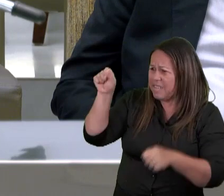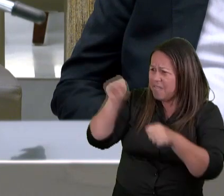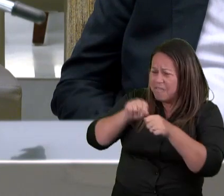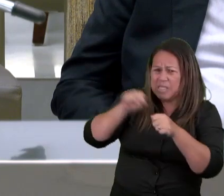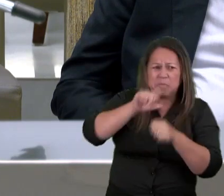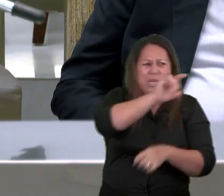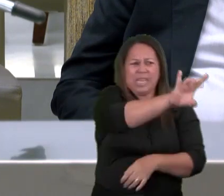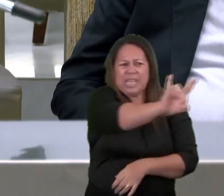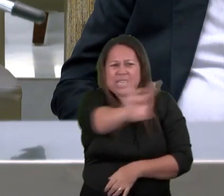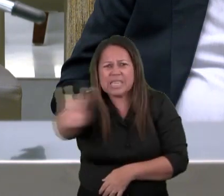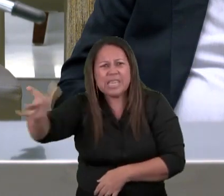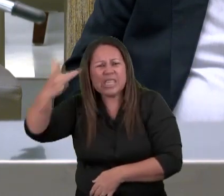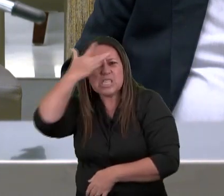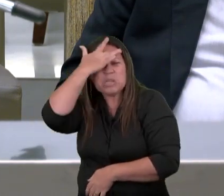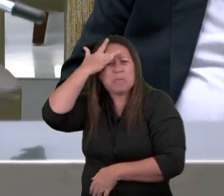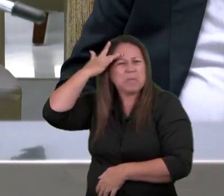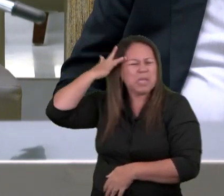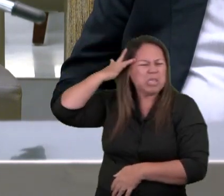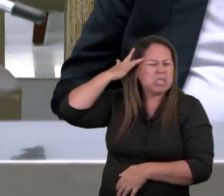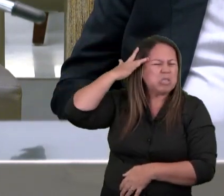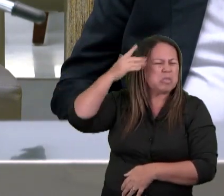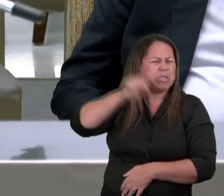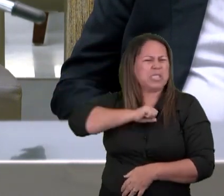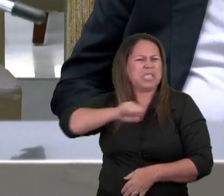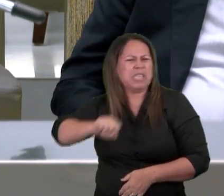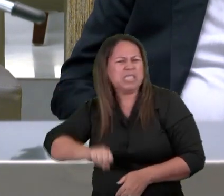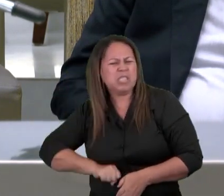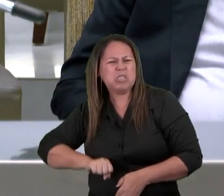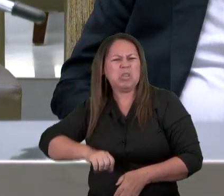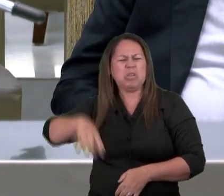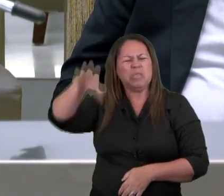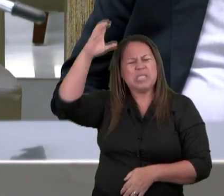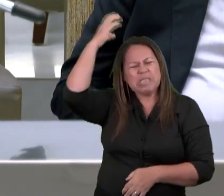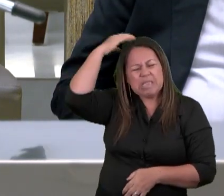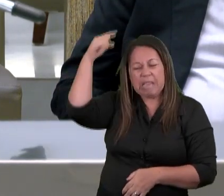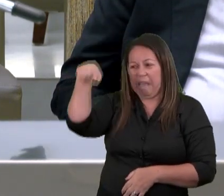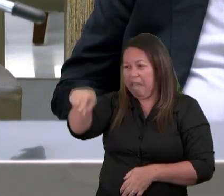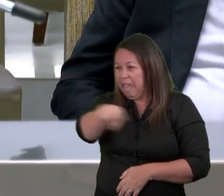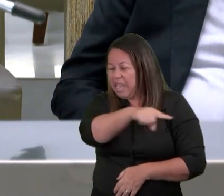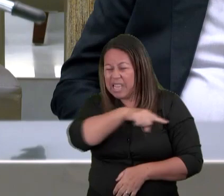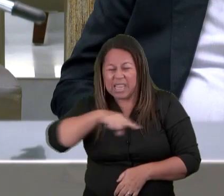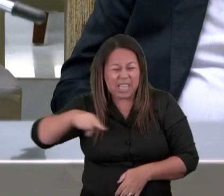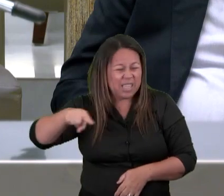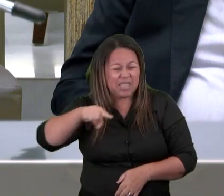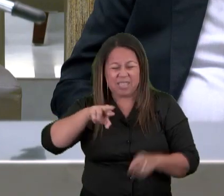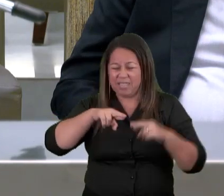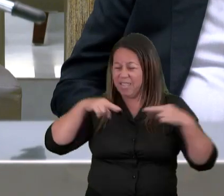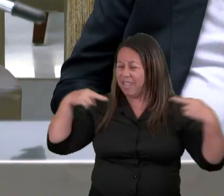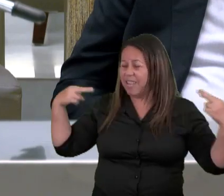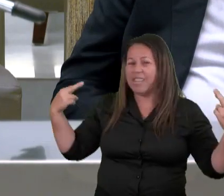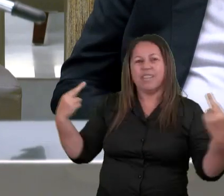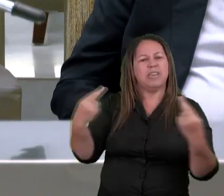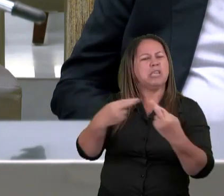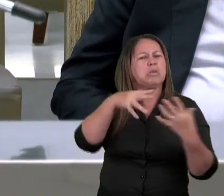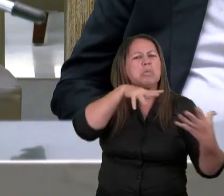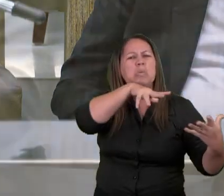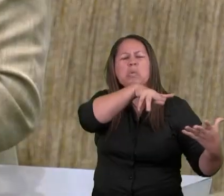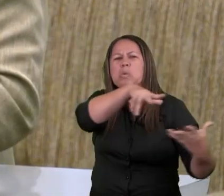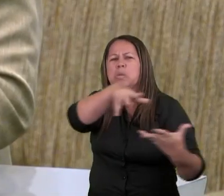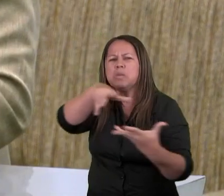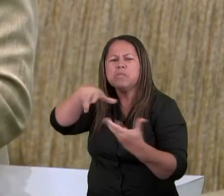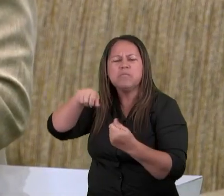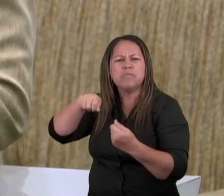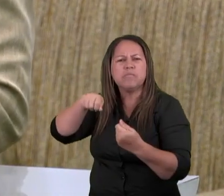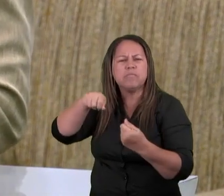reis e sacerdotes e eles reinarão sobre a terra E